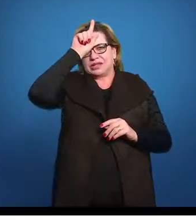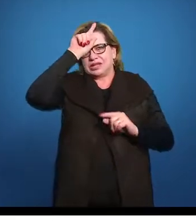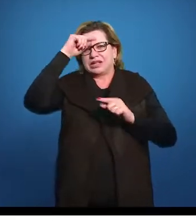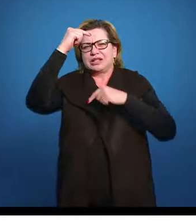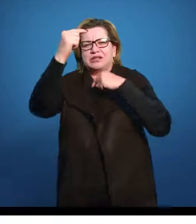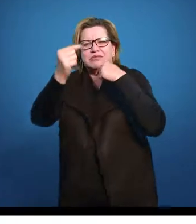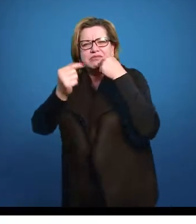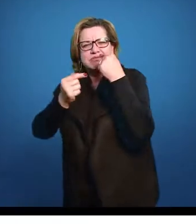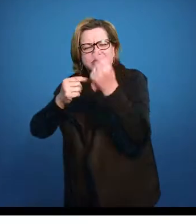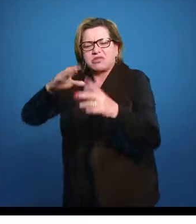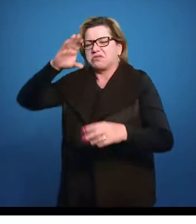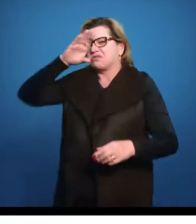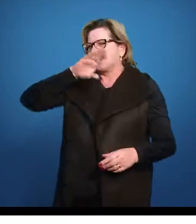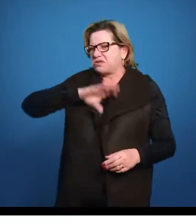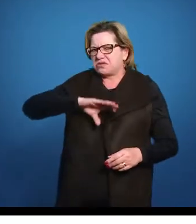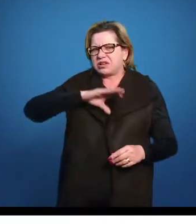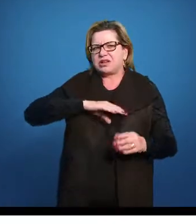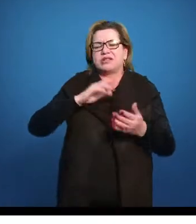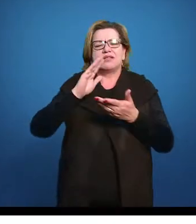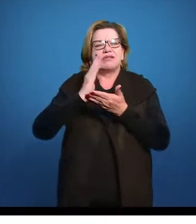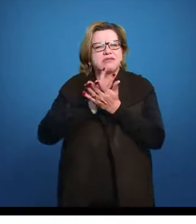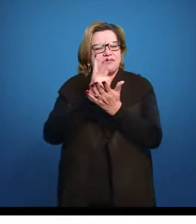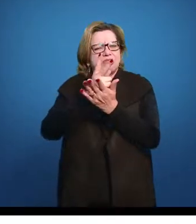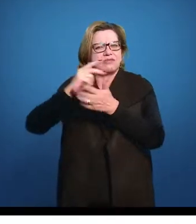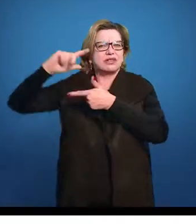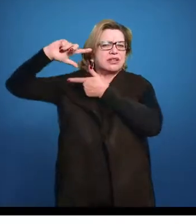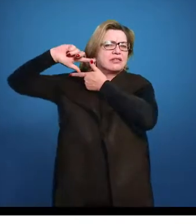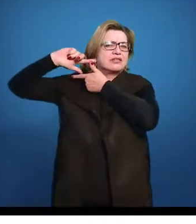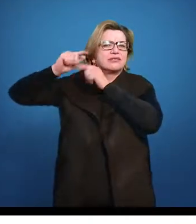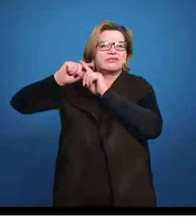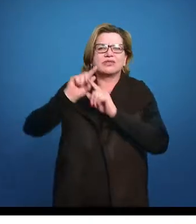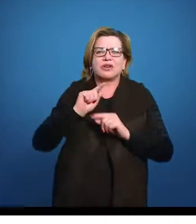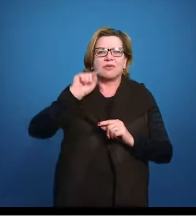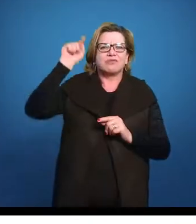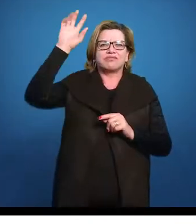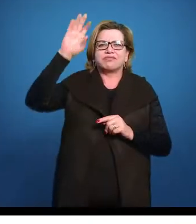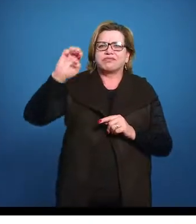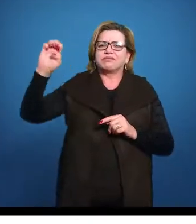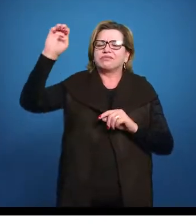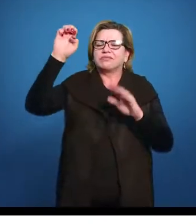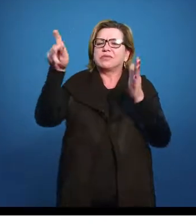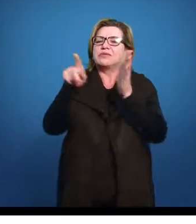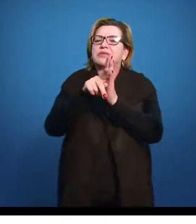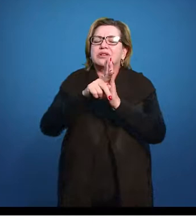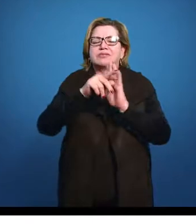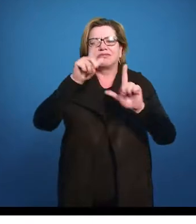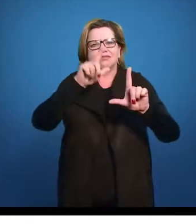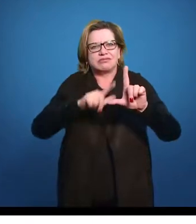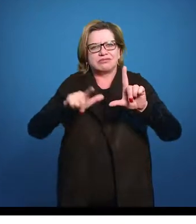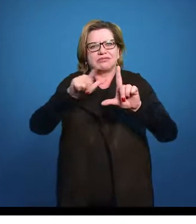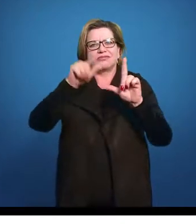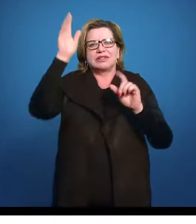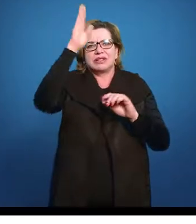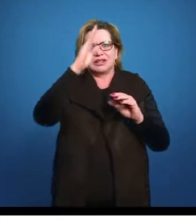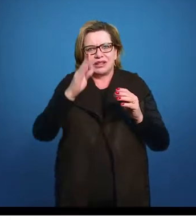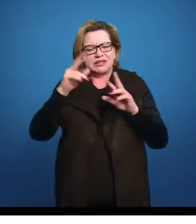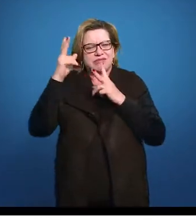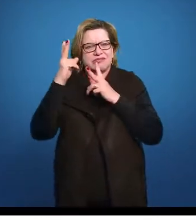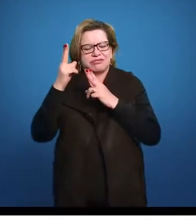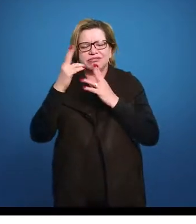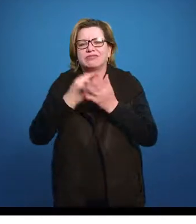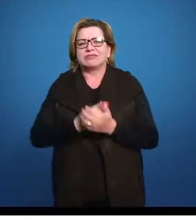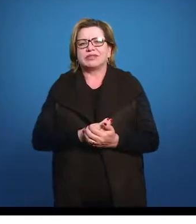portuguesa, e que vai fazer parte dessa tradição ocidental da qual a literatura brasileira faz parte. Mas é importante a gente pensar também,